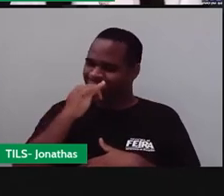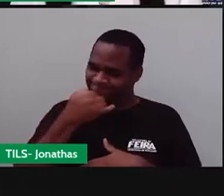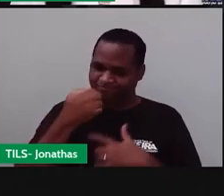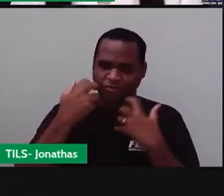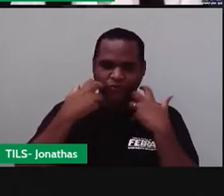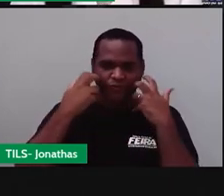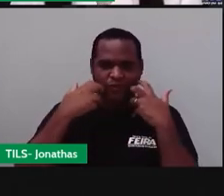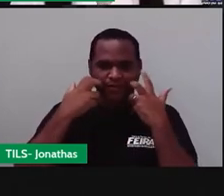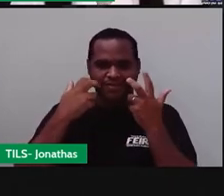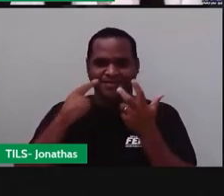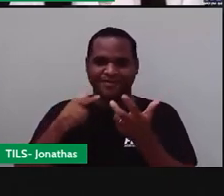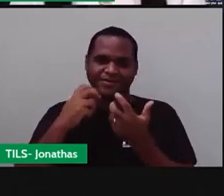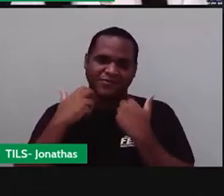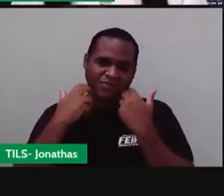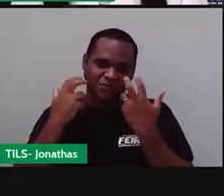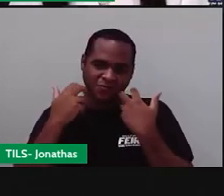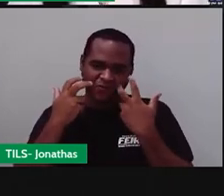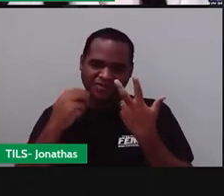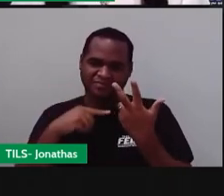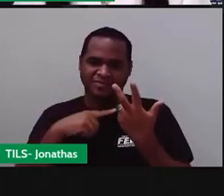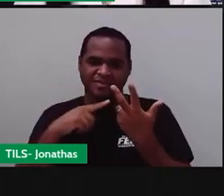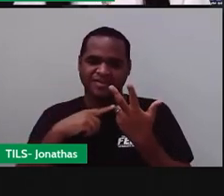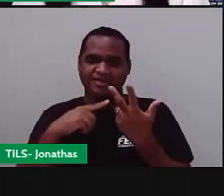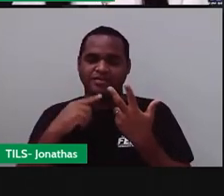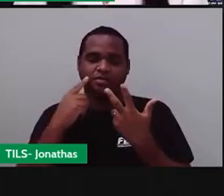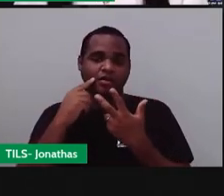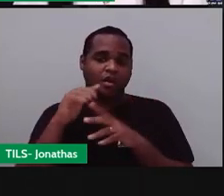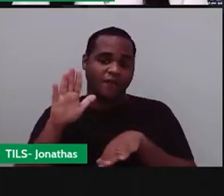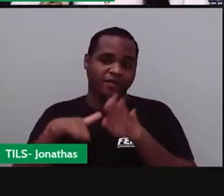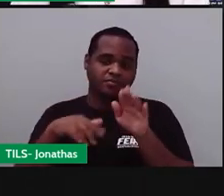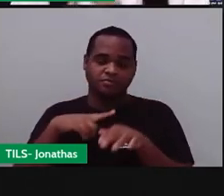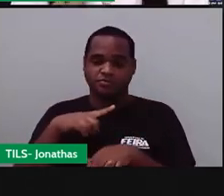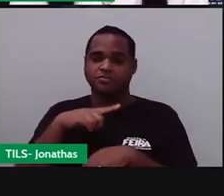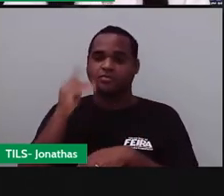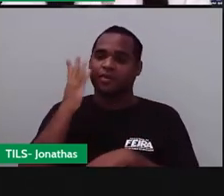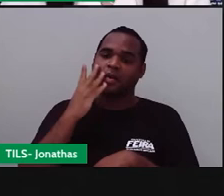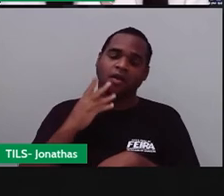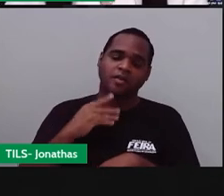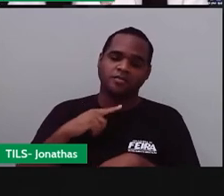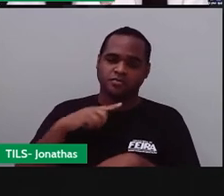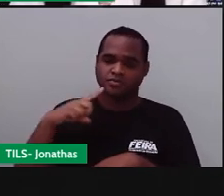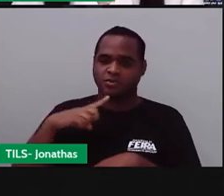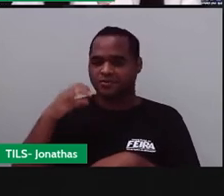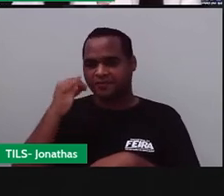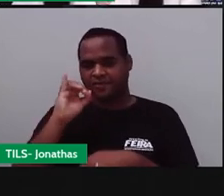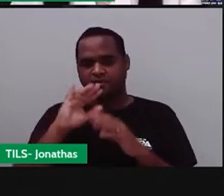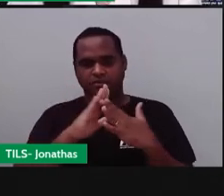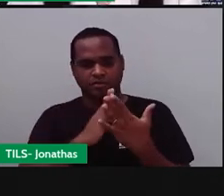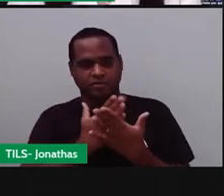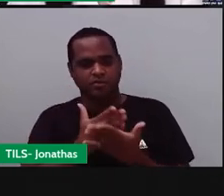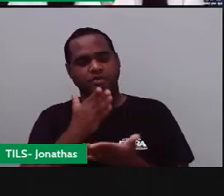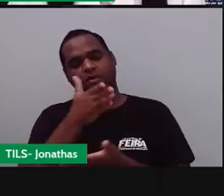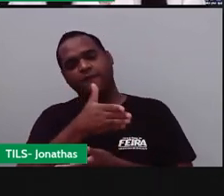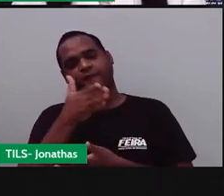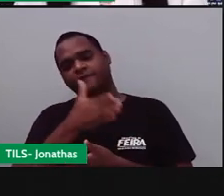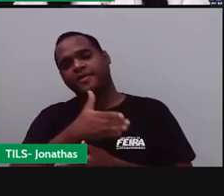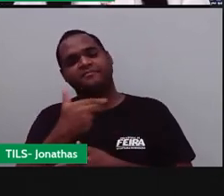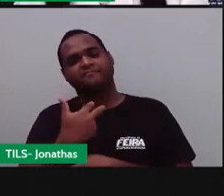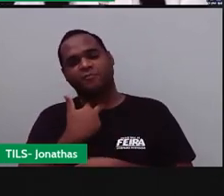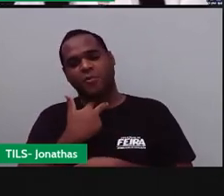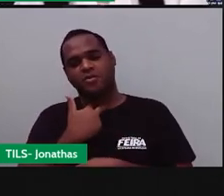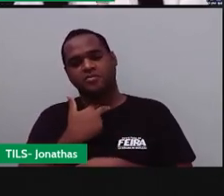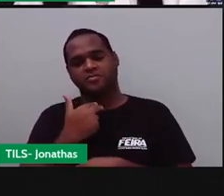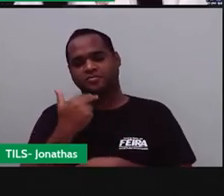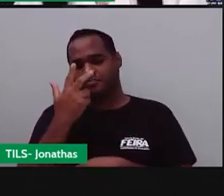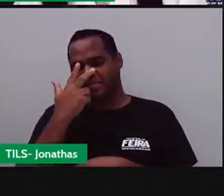envergonhada, intimidada. Vocês sabiam que tem crianças que evitam até de ir pra escola, não gostam de ir pra escola, pra não